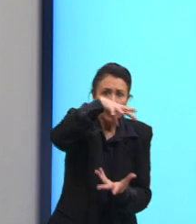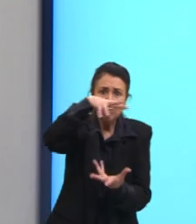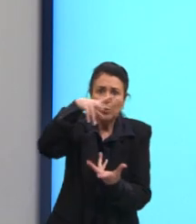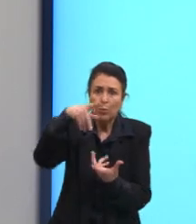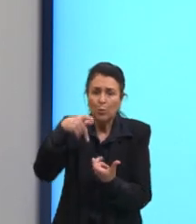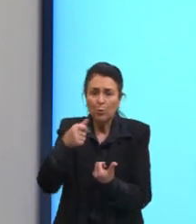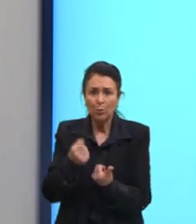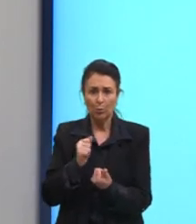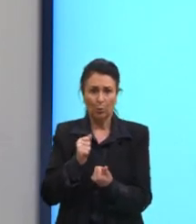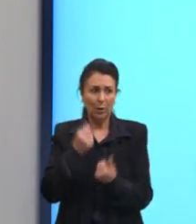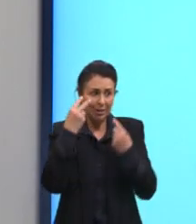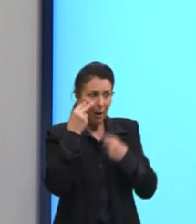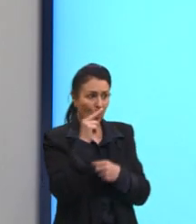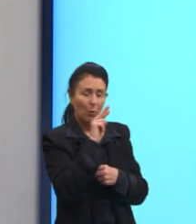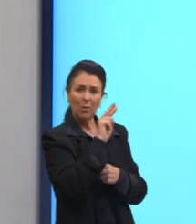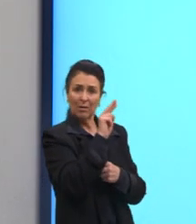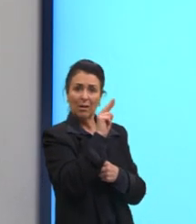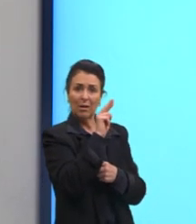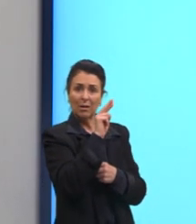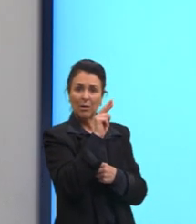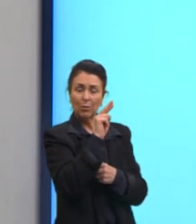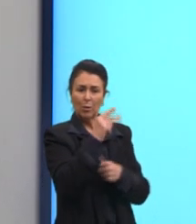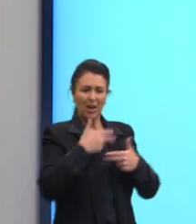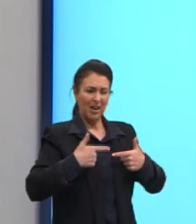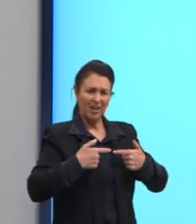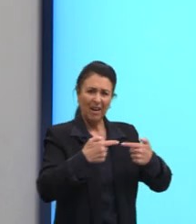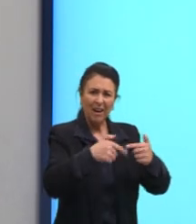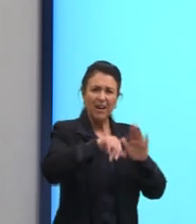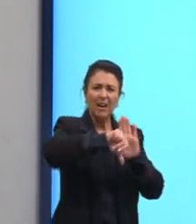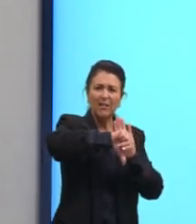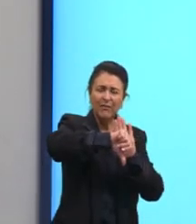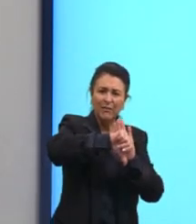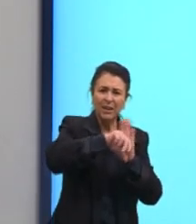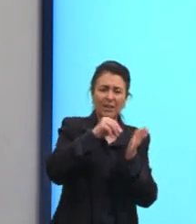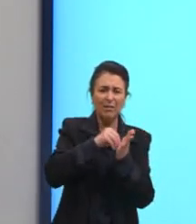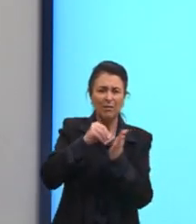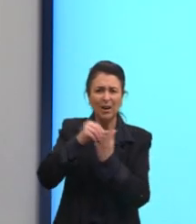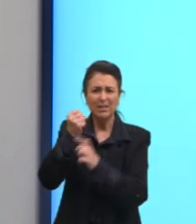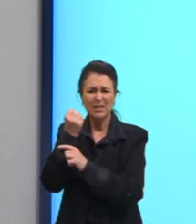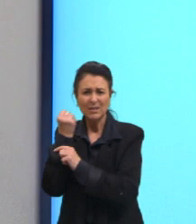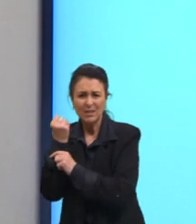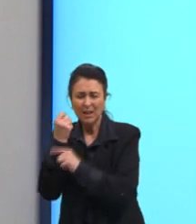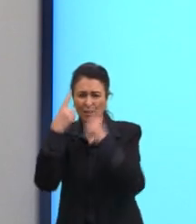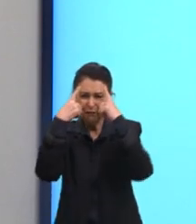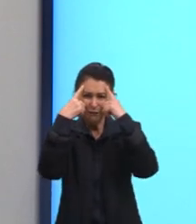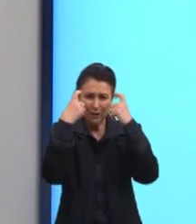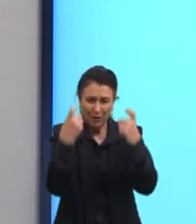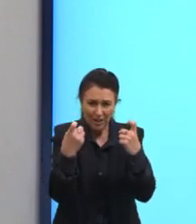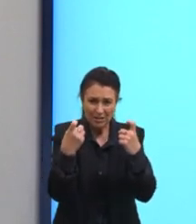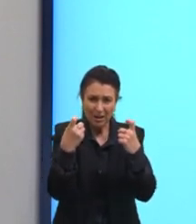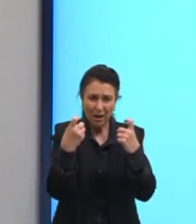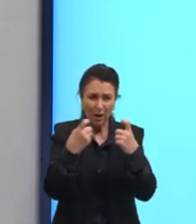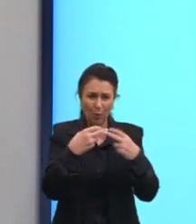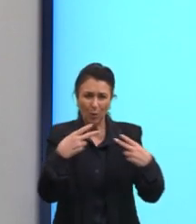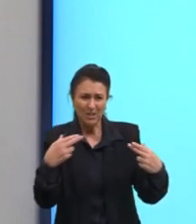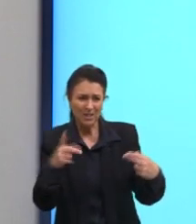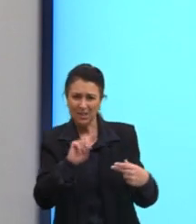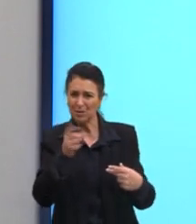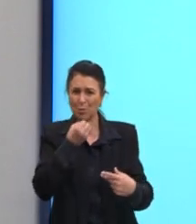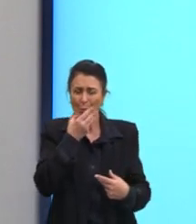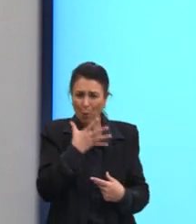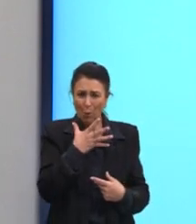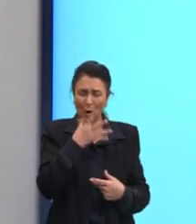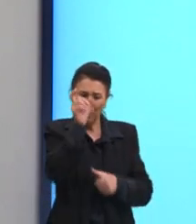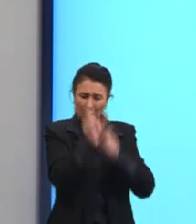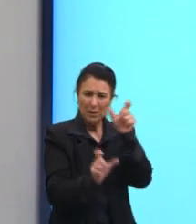ao mundo? que está acontecendo? Guerra, crise, inseguridade, miséria, violência, luxo, obsceno? Aí